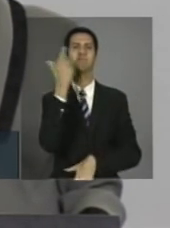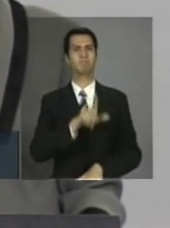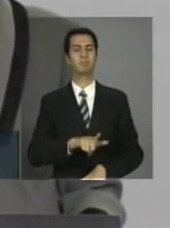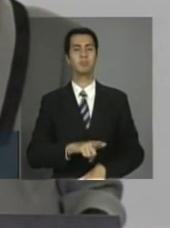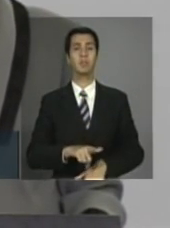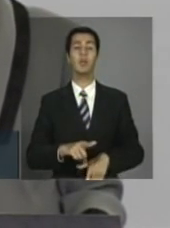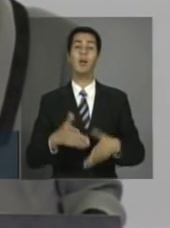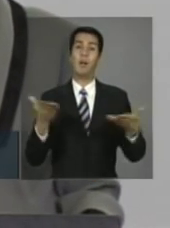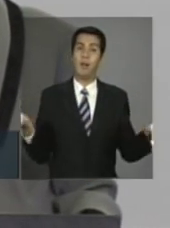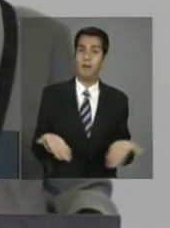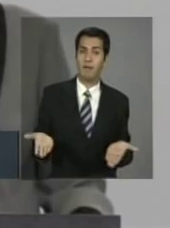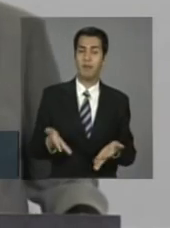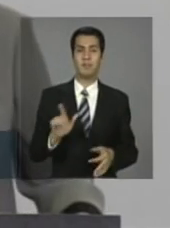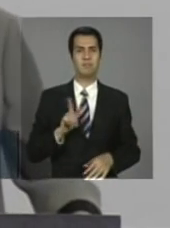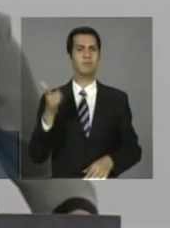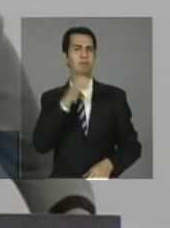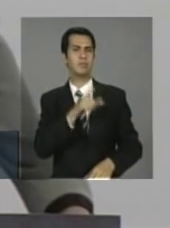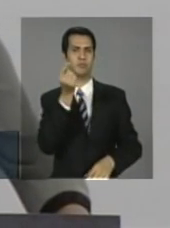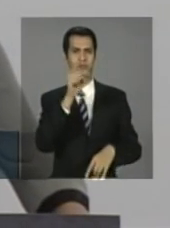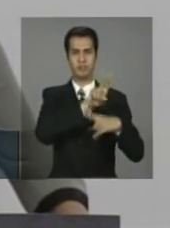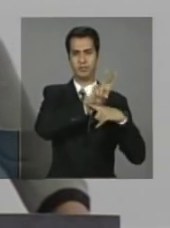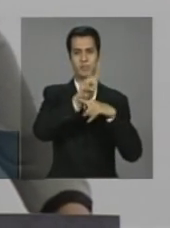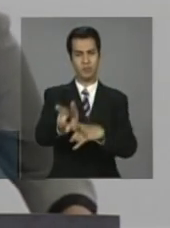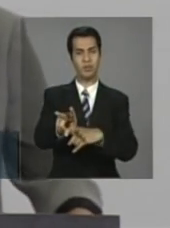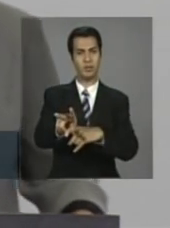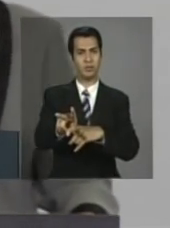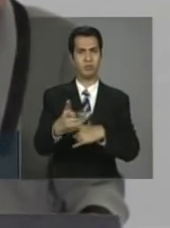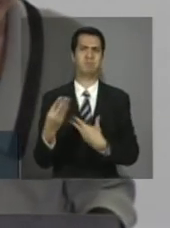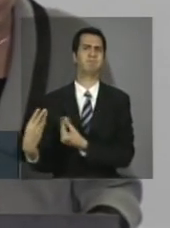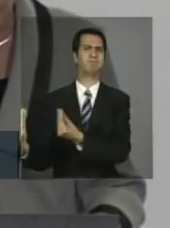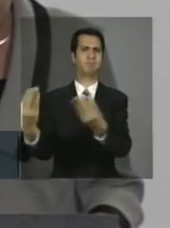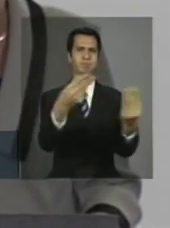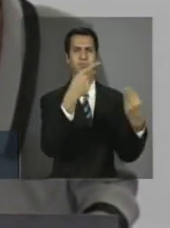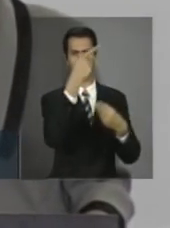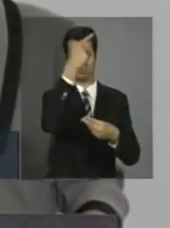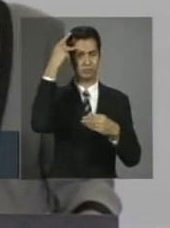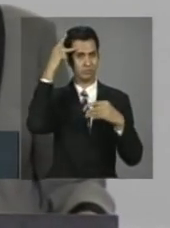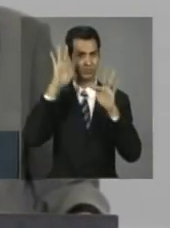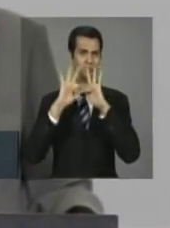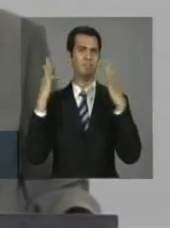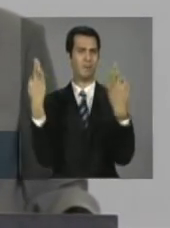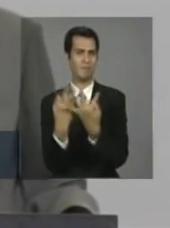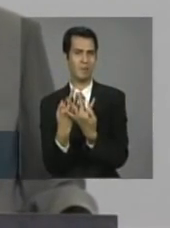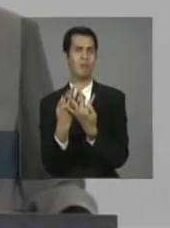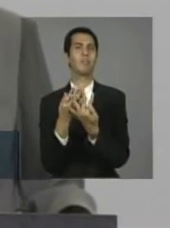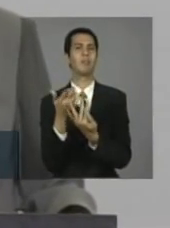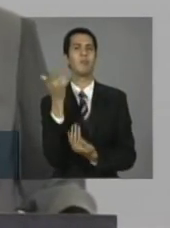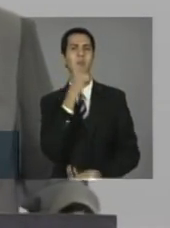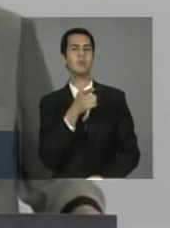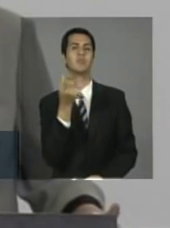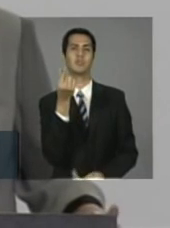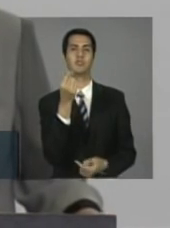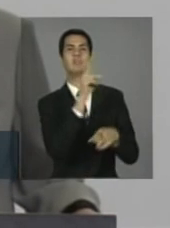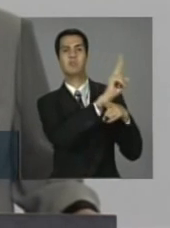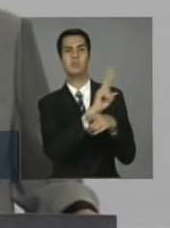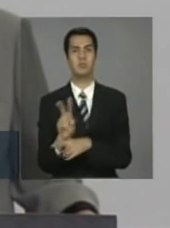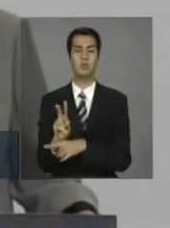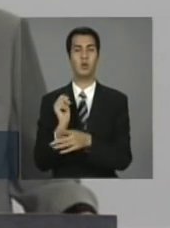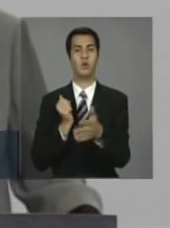E esse acesso ao crédito permitiu que milhões de famílias no nosso país comprassem